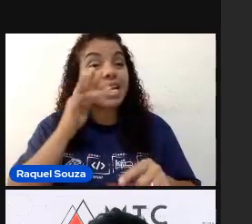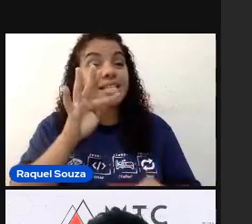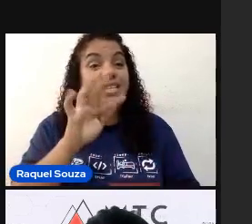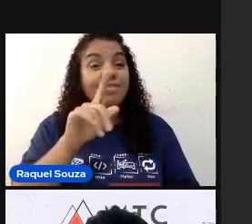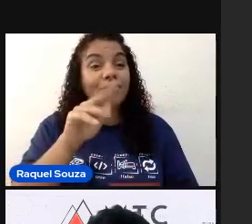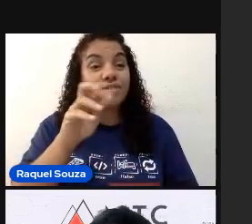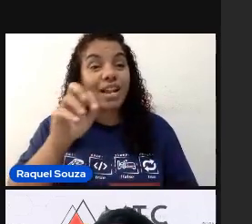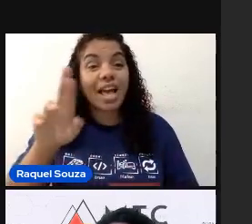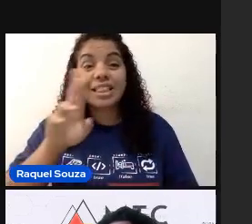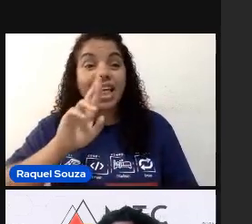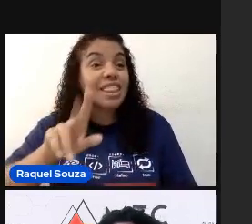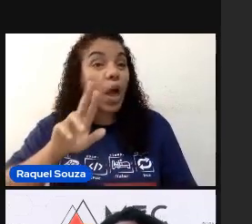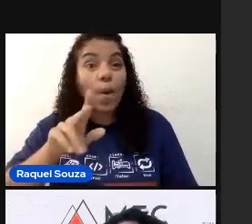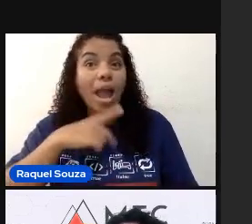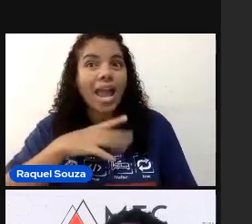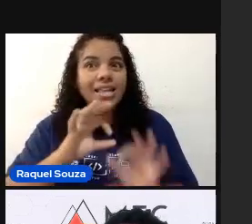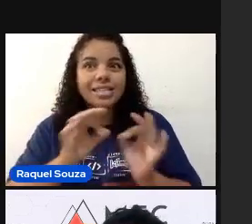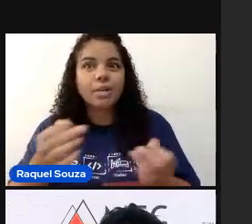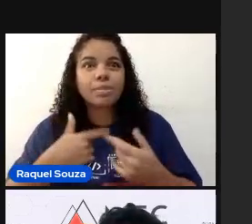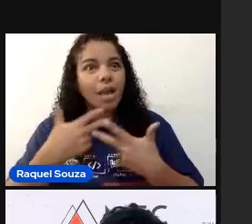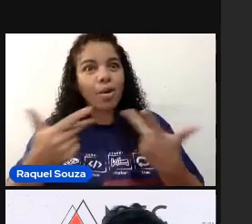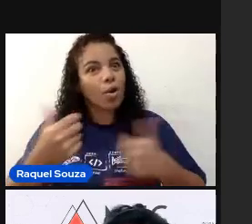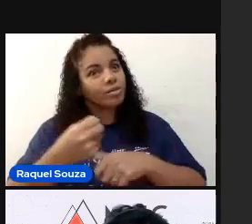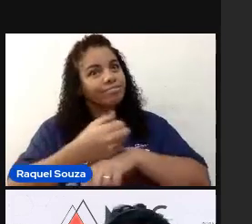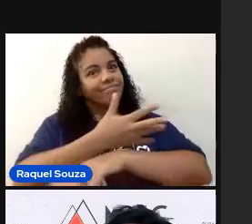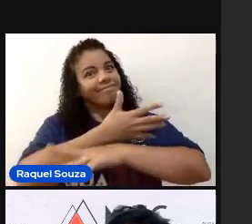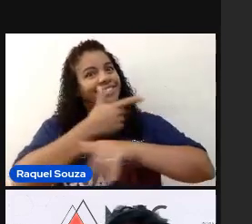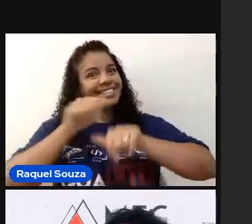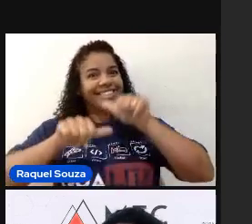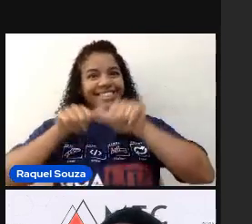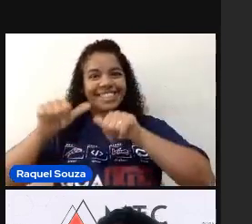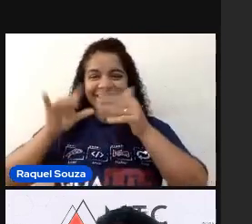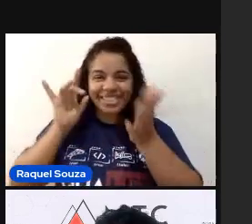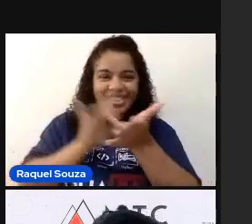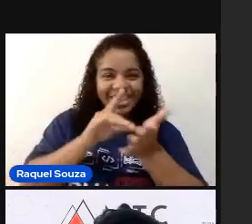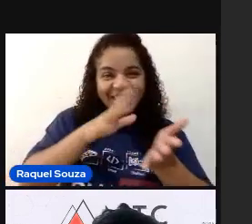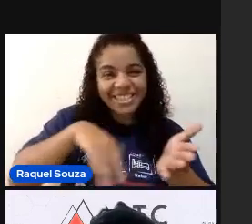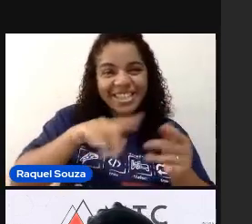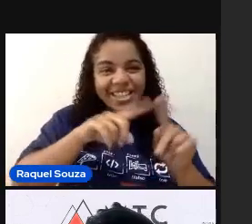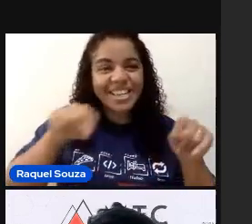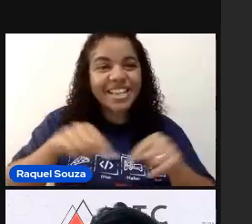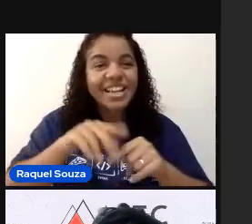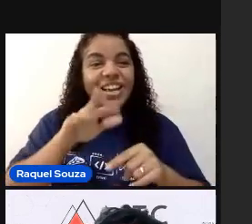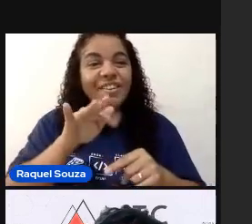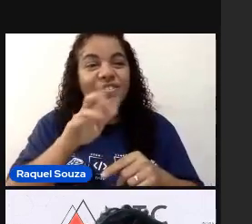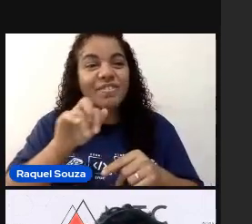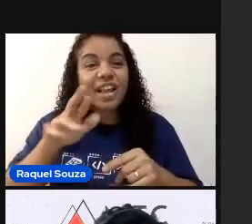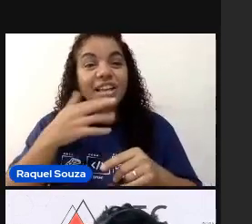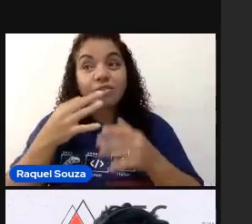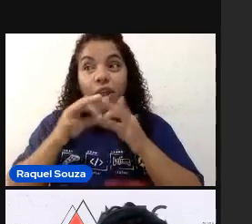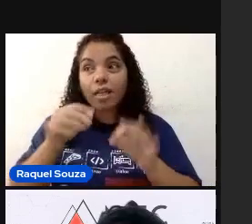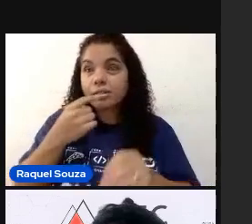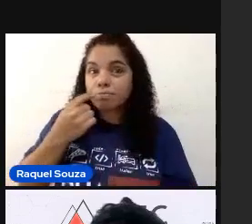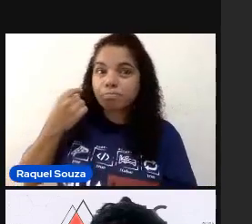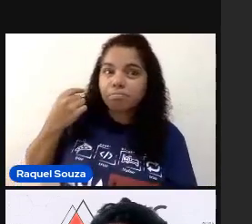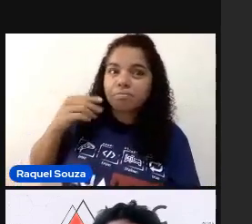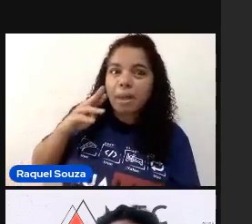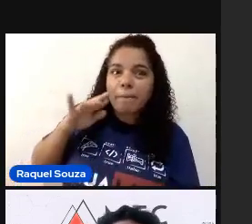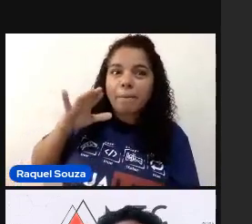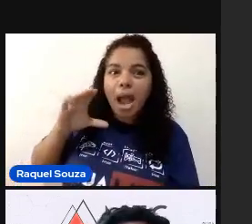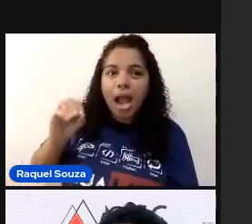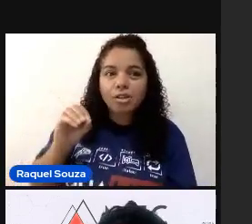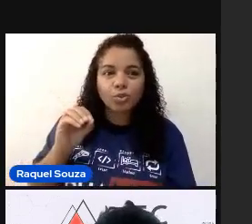Isso realmente é algo emocionante. E é algo que inovou o mercado esse ano do Flutter. Tudo isso lançado em março.